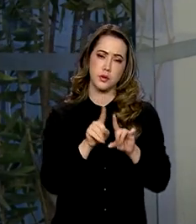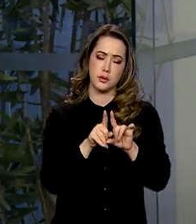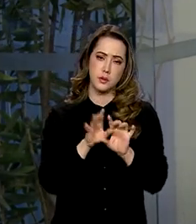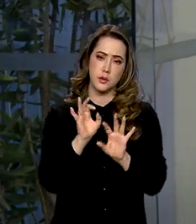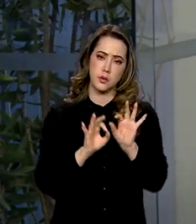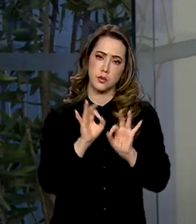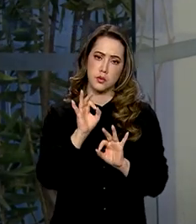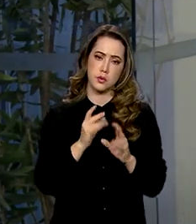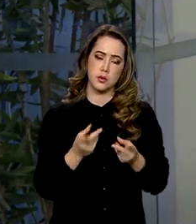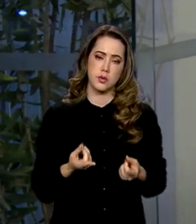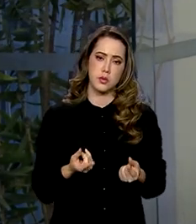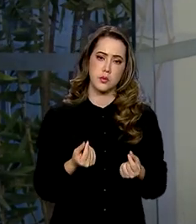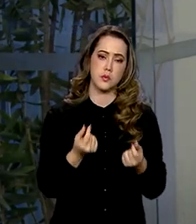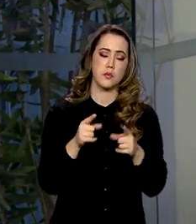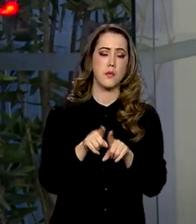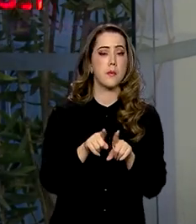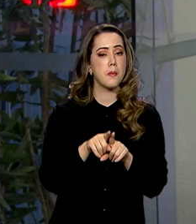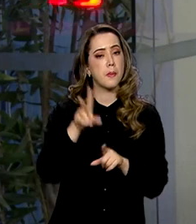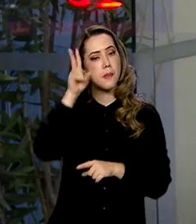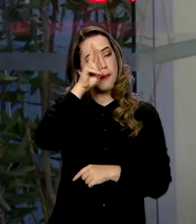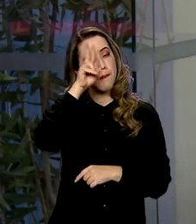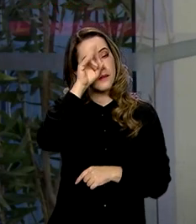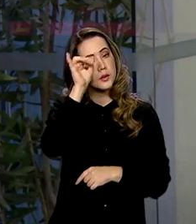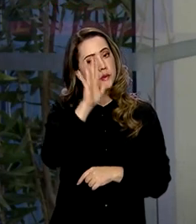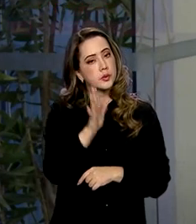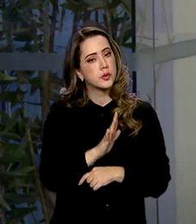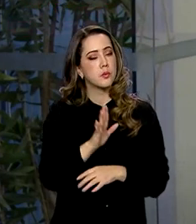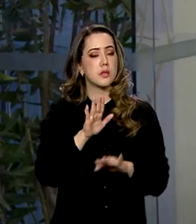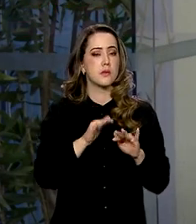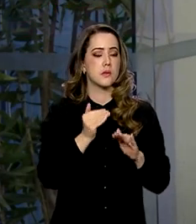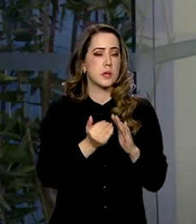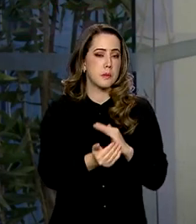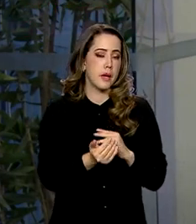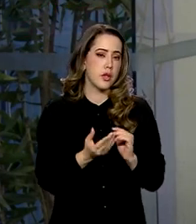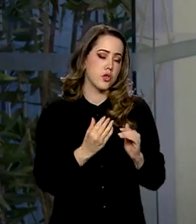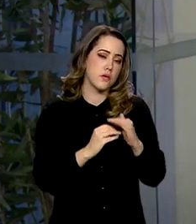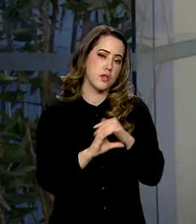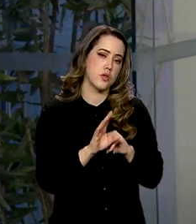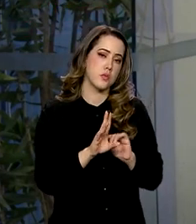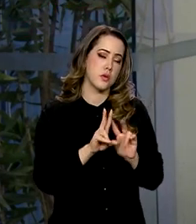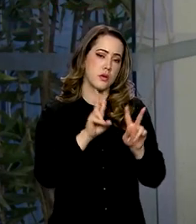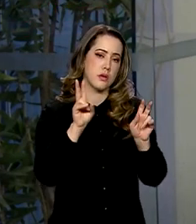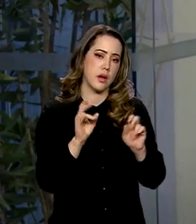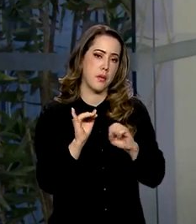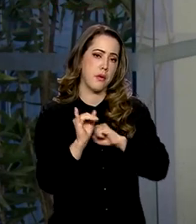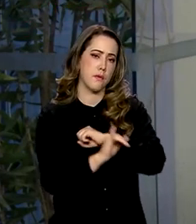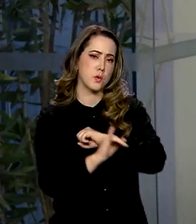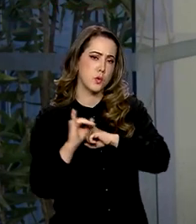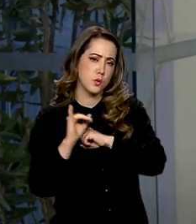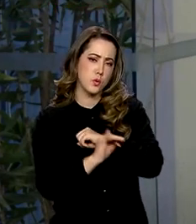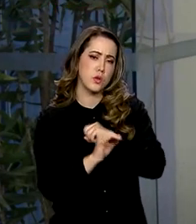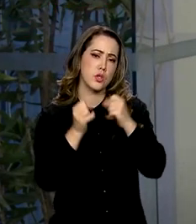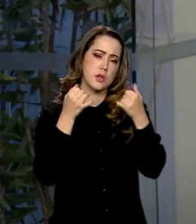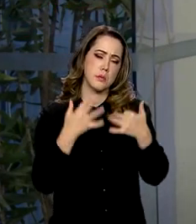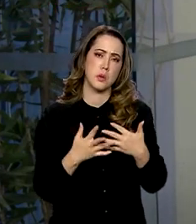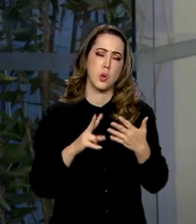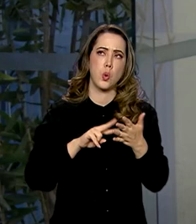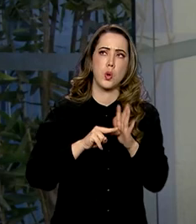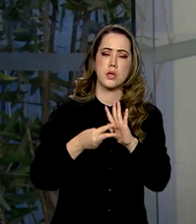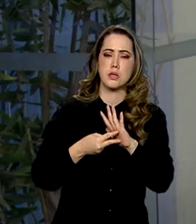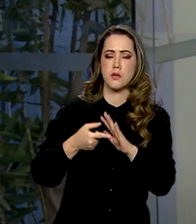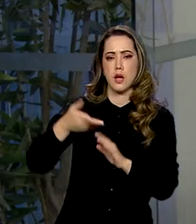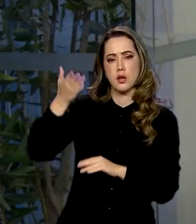organiza o investimento. Ele lembrou que o Brasil vem perdendo investimento, especialmente em infraestrutura, que a gente já chegou a ter o equivalente a